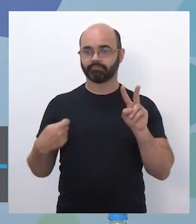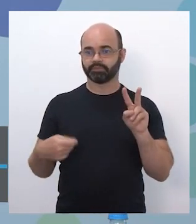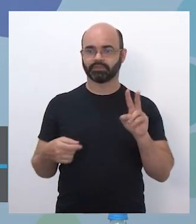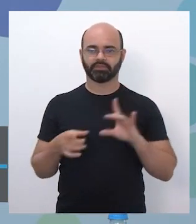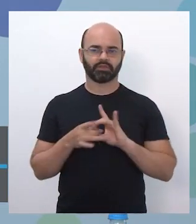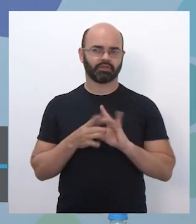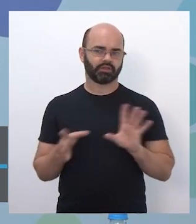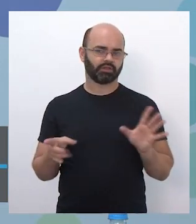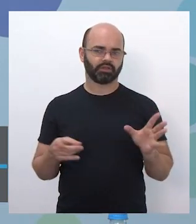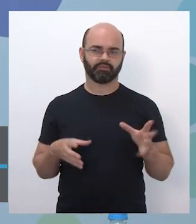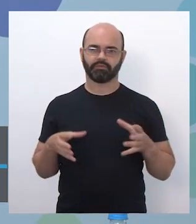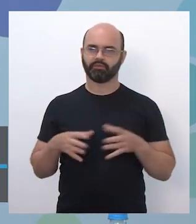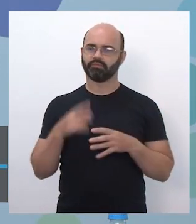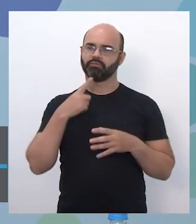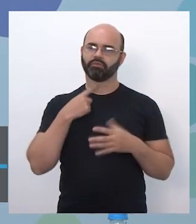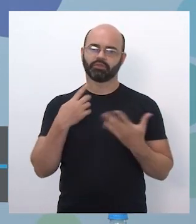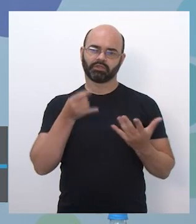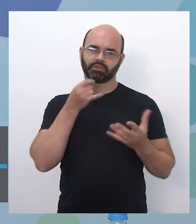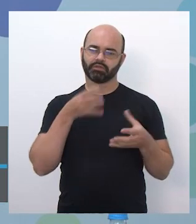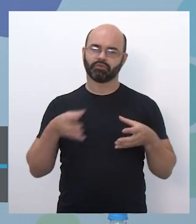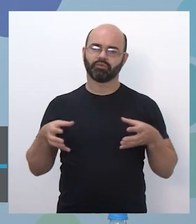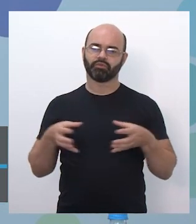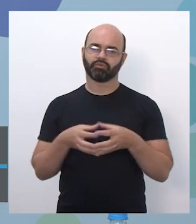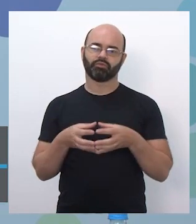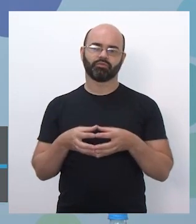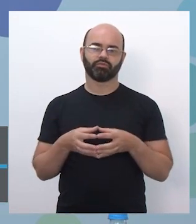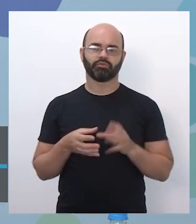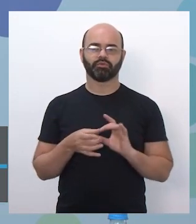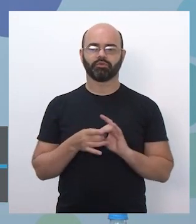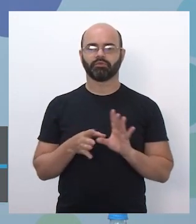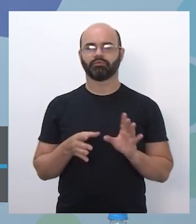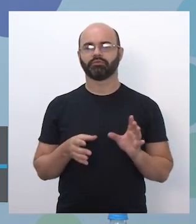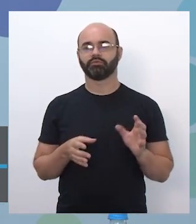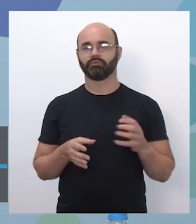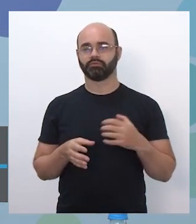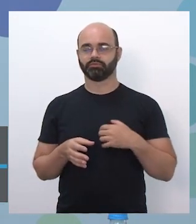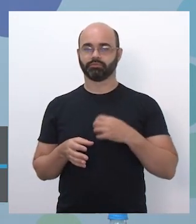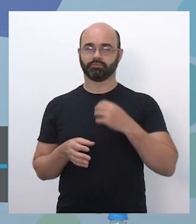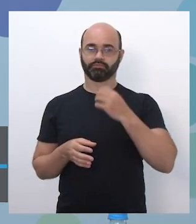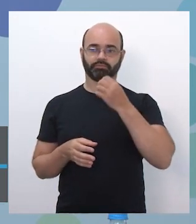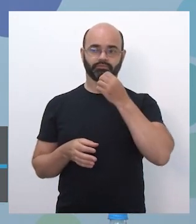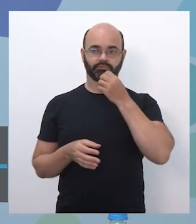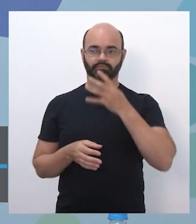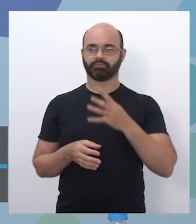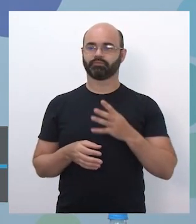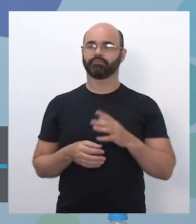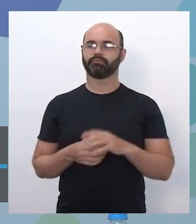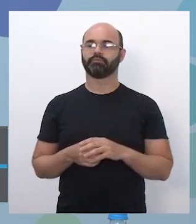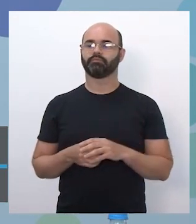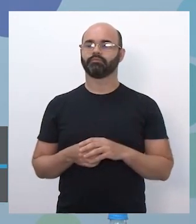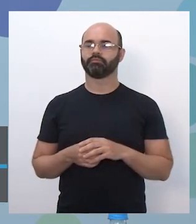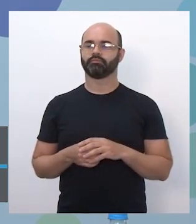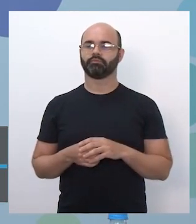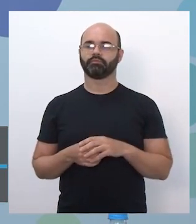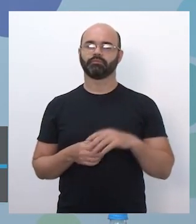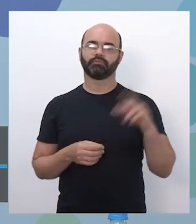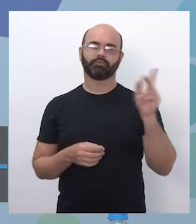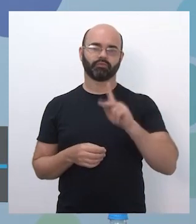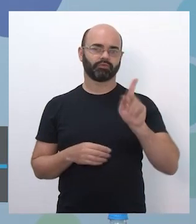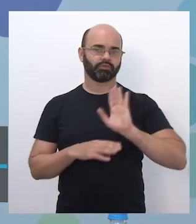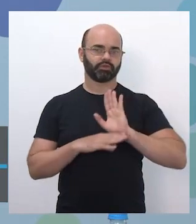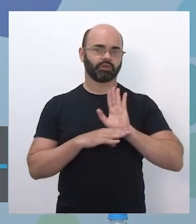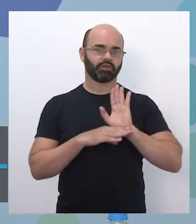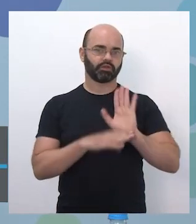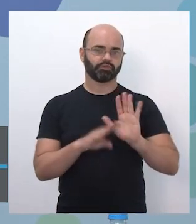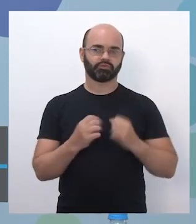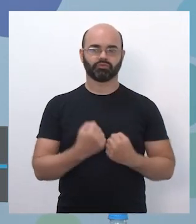projeto com as suas turmas de tempo regular. É uma forma aí que a gente está apostando de dar suporte para os professores desenvolverem,